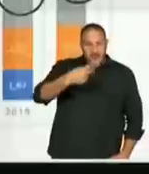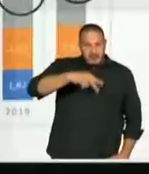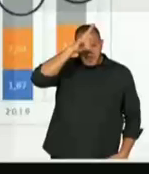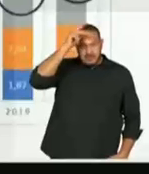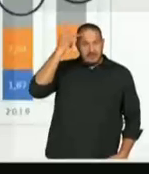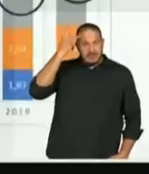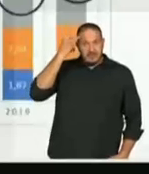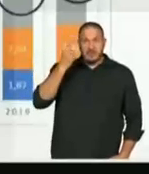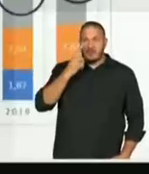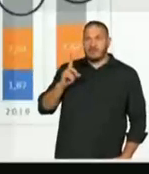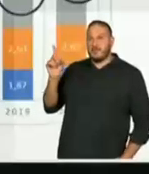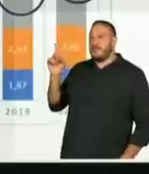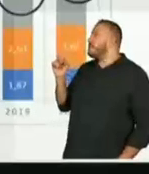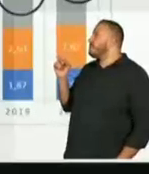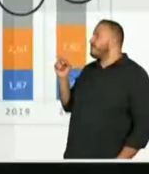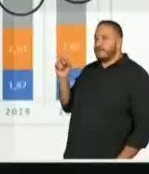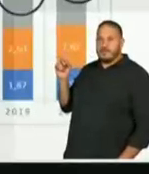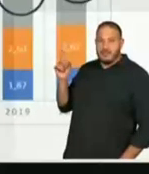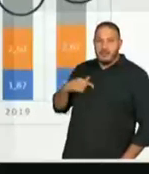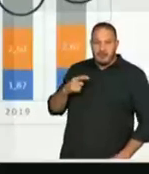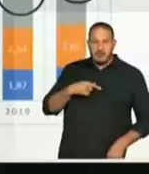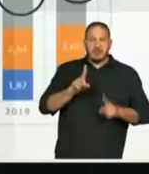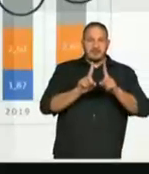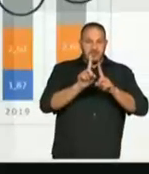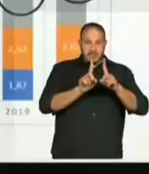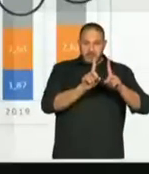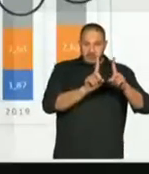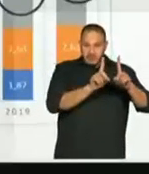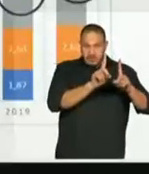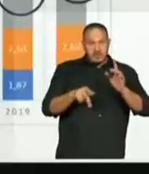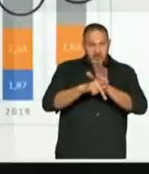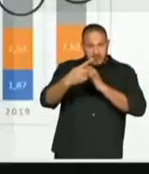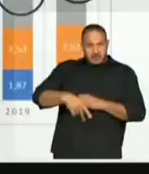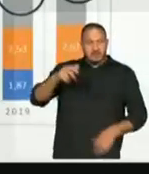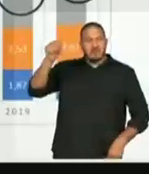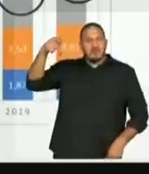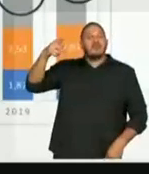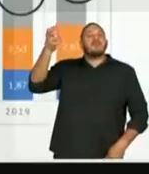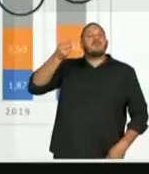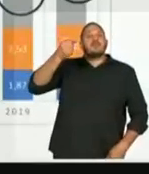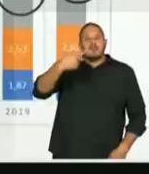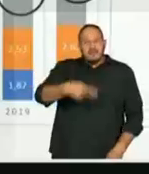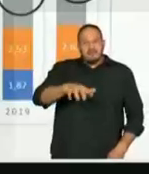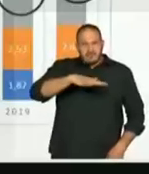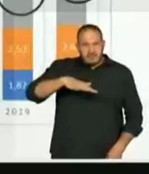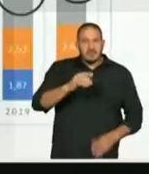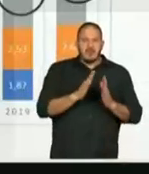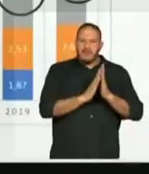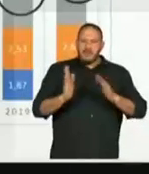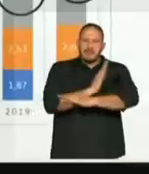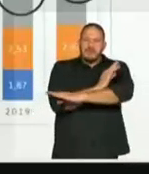Olha só, ali nós temos a tabela do aporte na Previdência Municipal. Nós podemos ver que 2018,